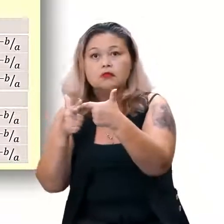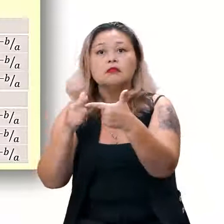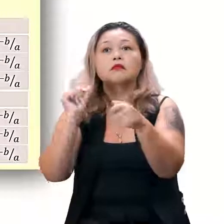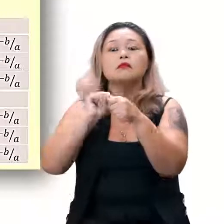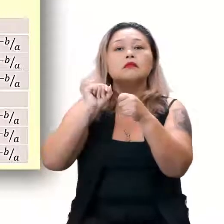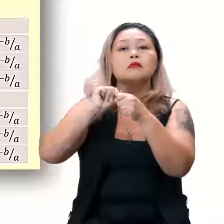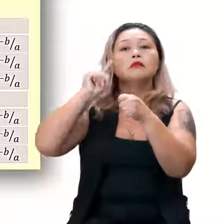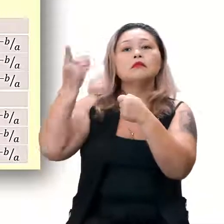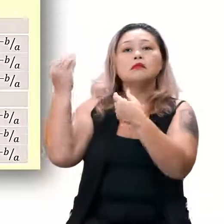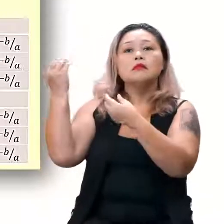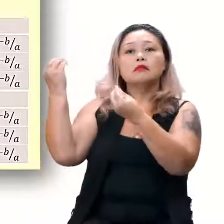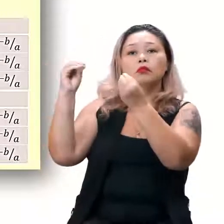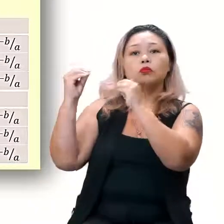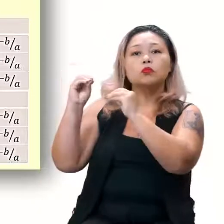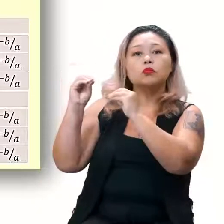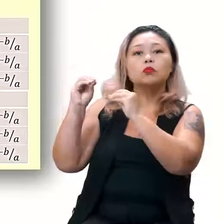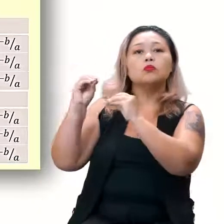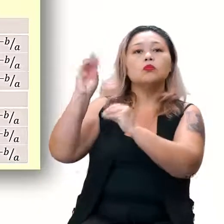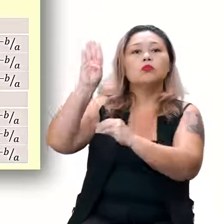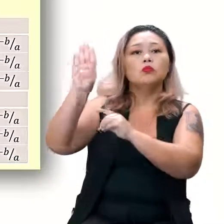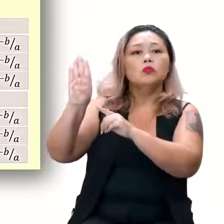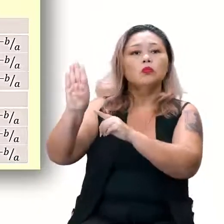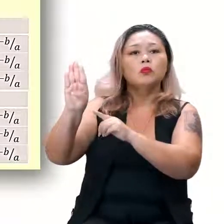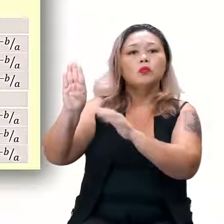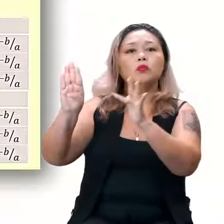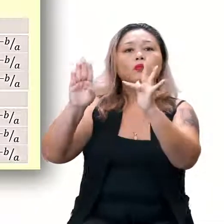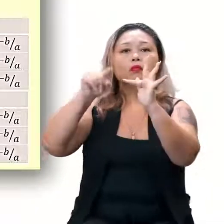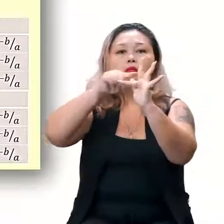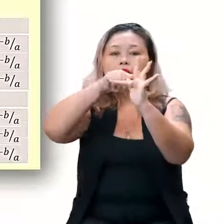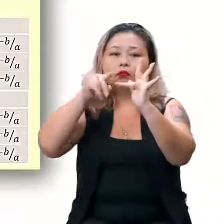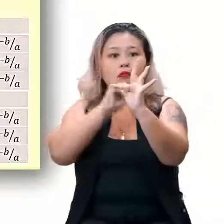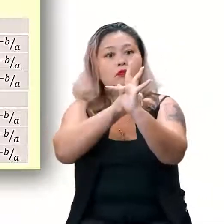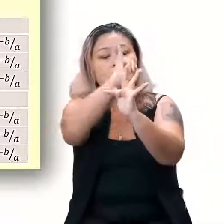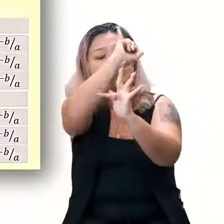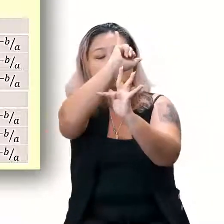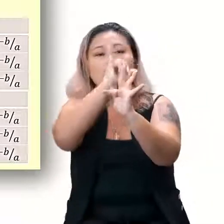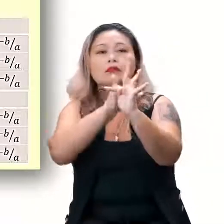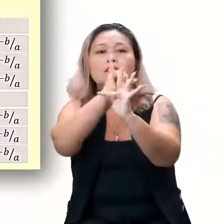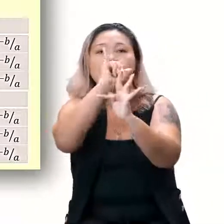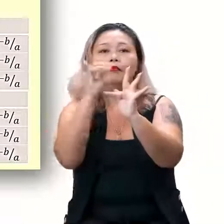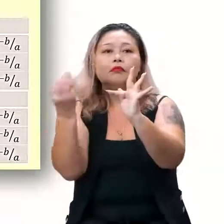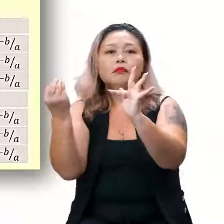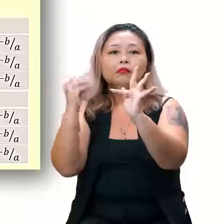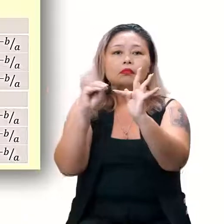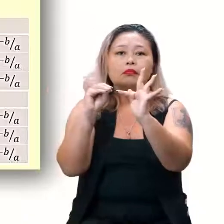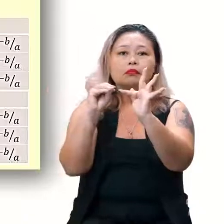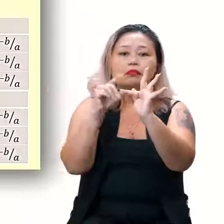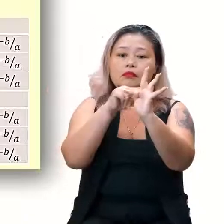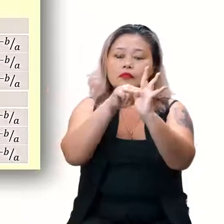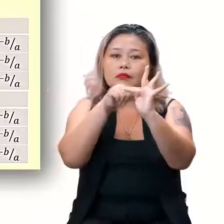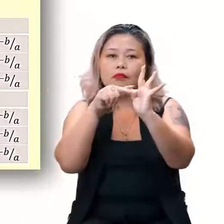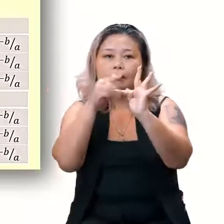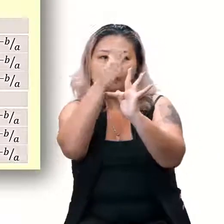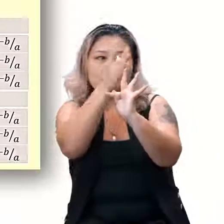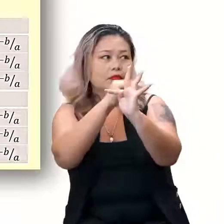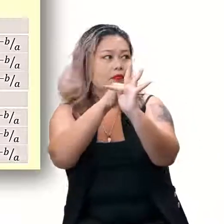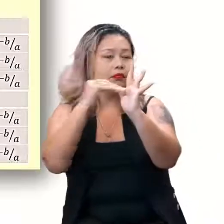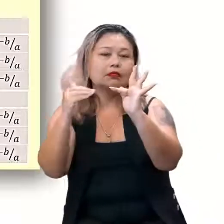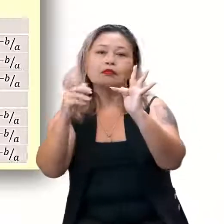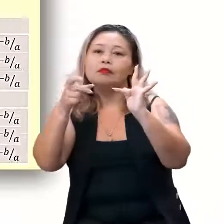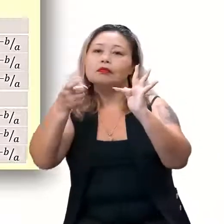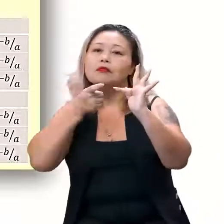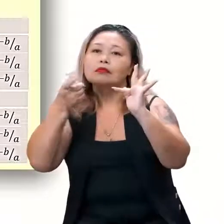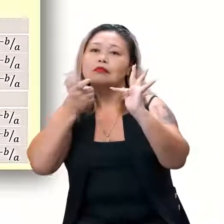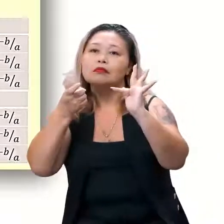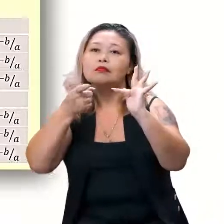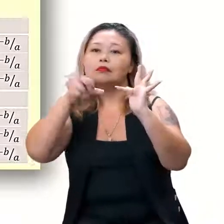que colocou aqui, foi que o b é onde corta o eixo y. Perfeito. também colocou que acontece a interseção no eixo x, chamada